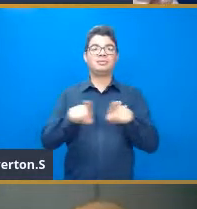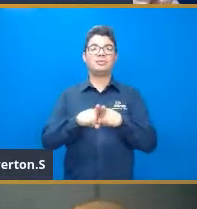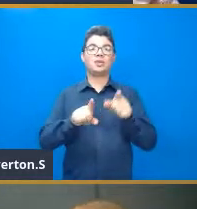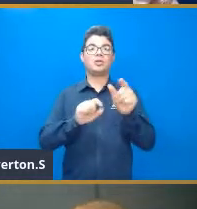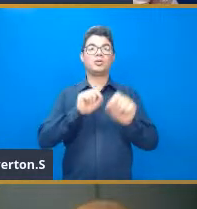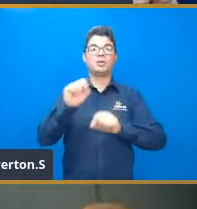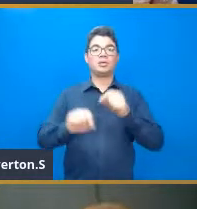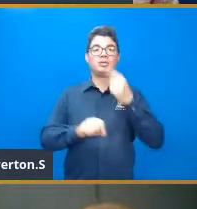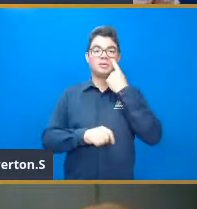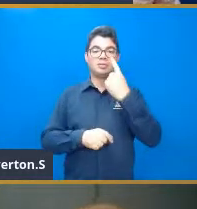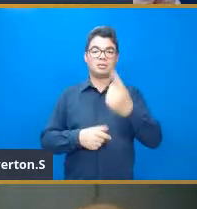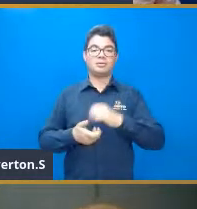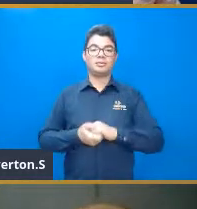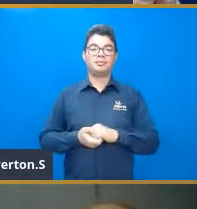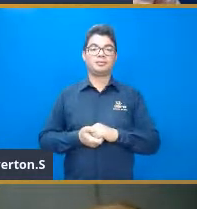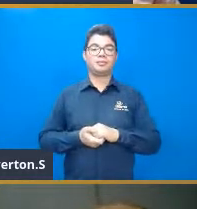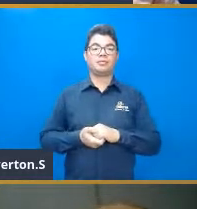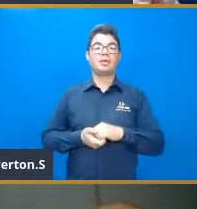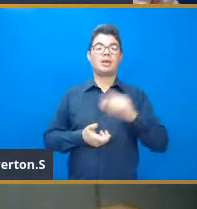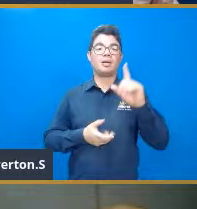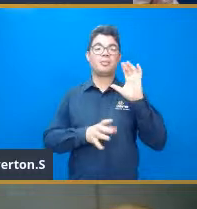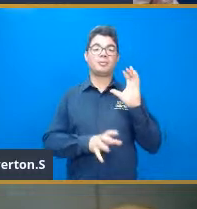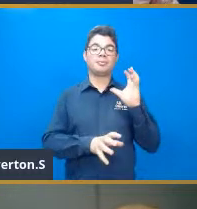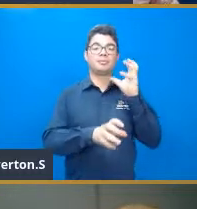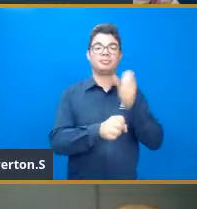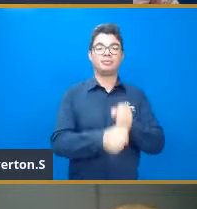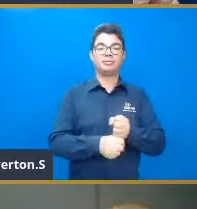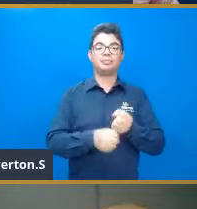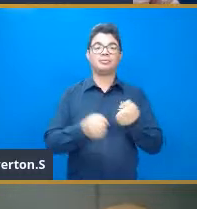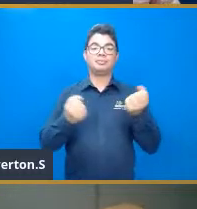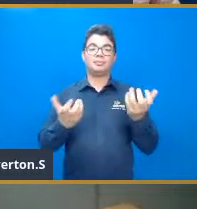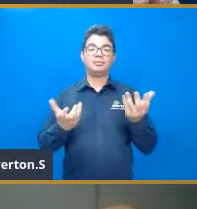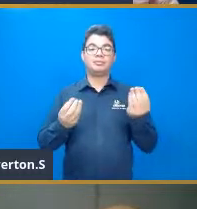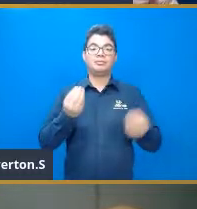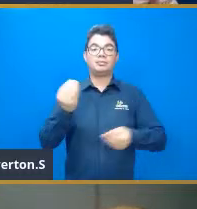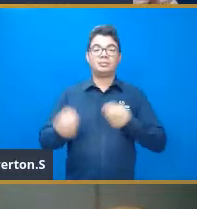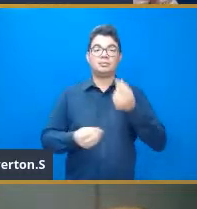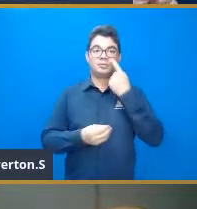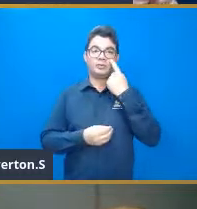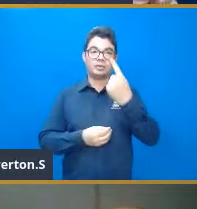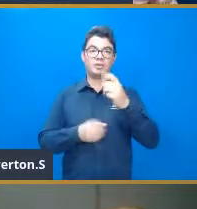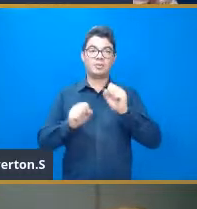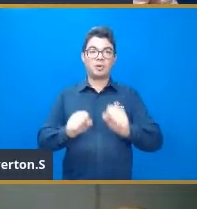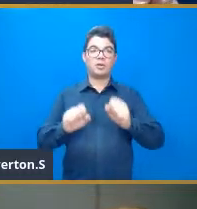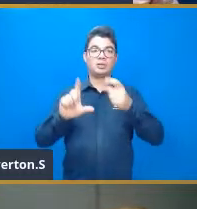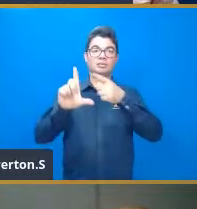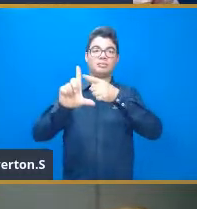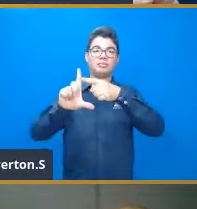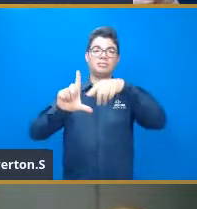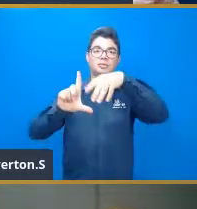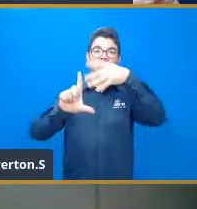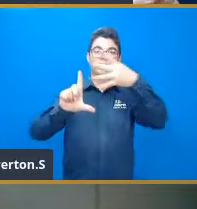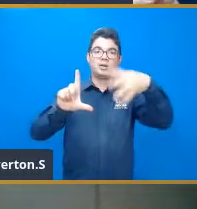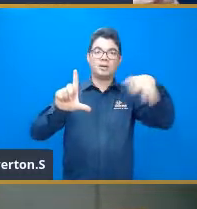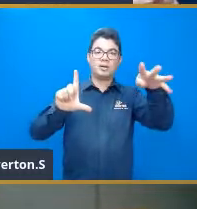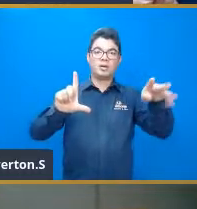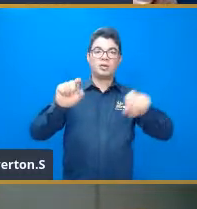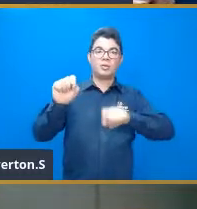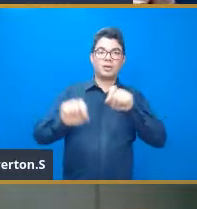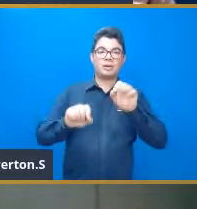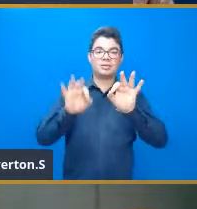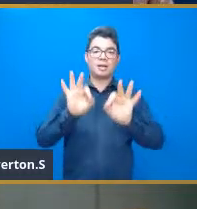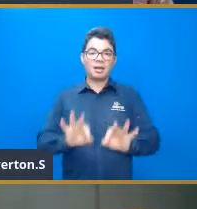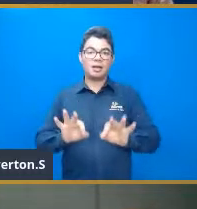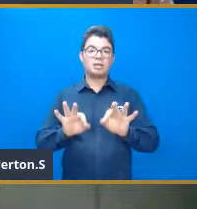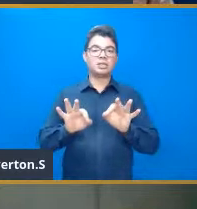a velocidade, ali, de contração do músculo. E, graficamente, a gente pode perceber que os pontos, às vezes, não estão, ali, muito certinhos.